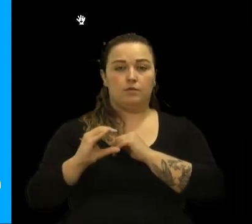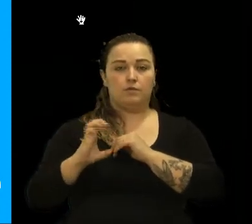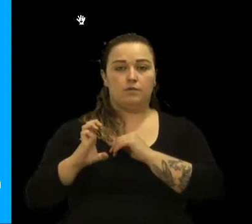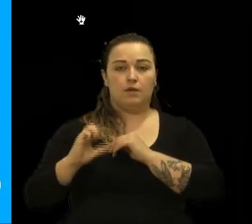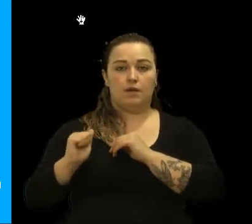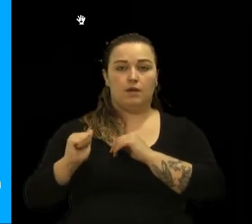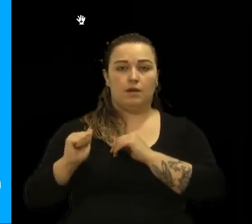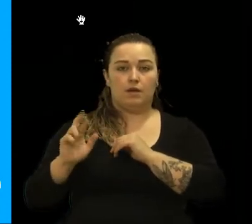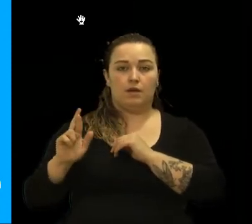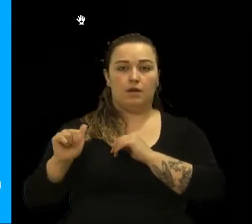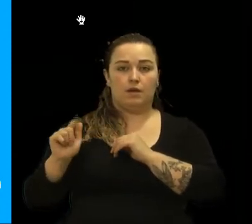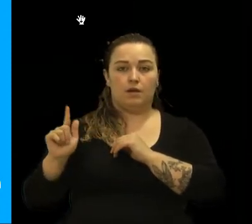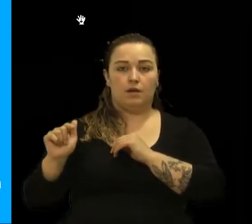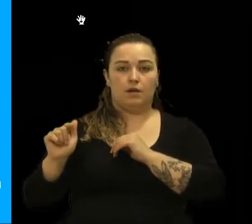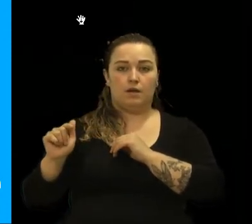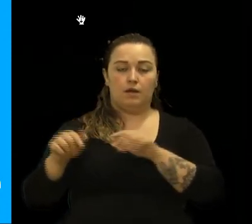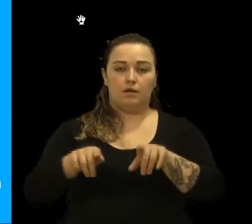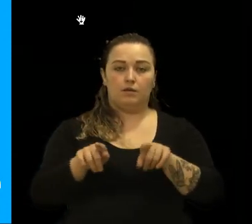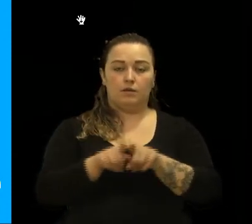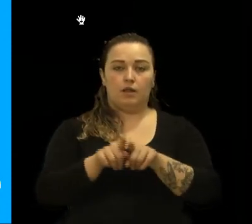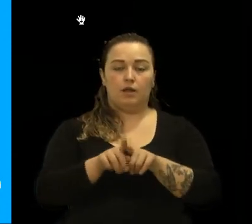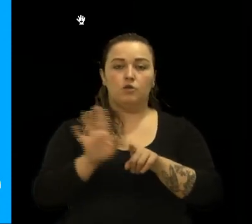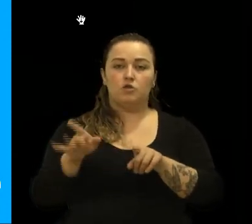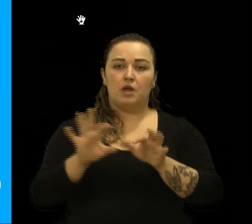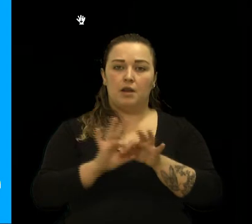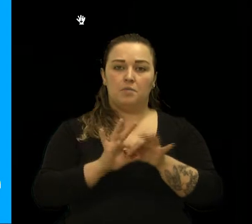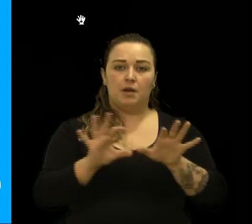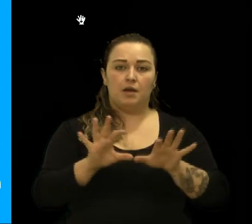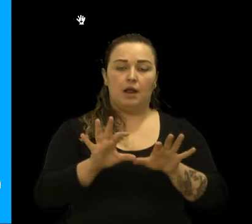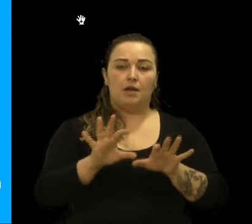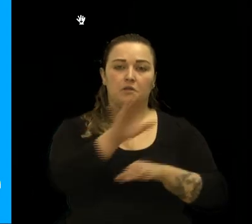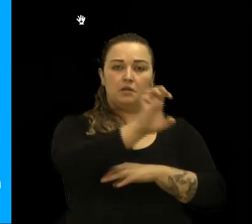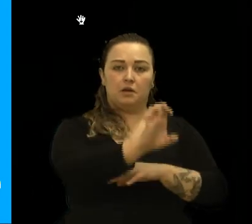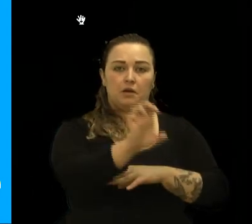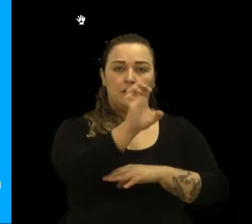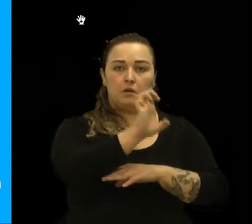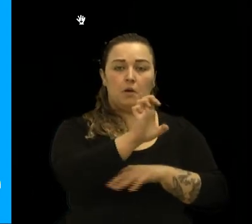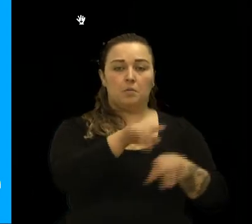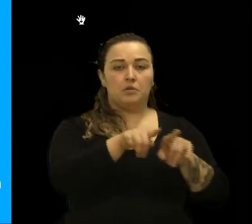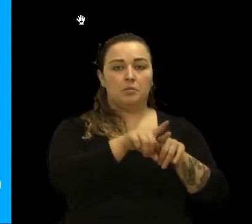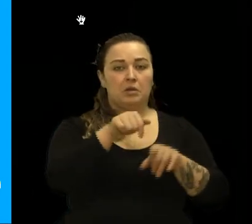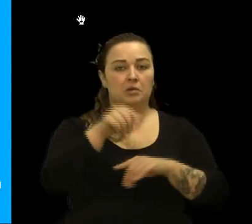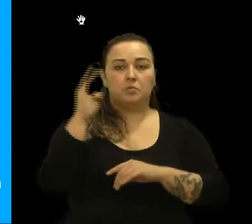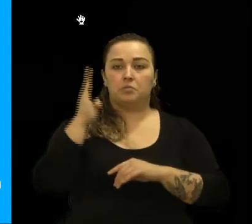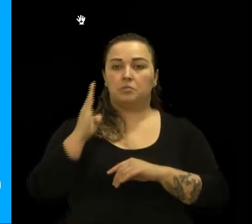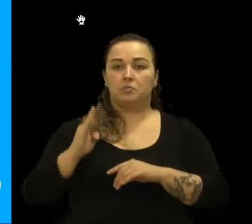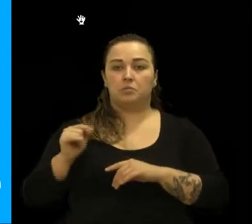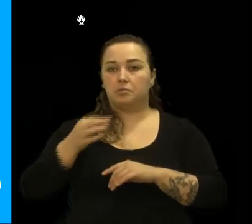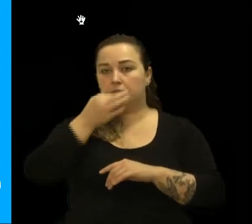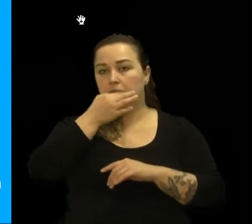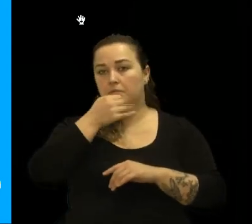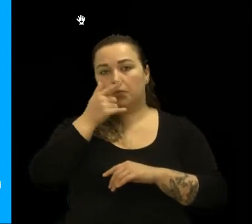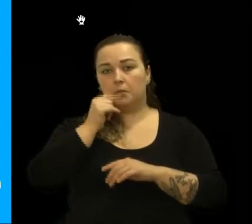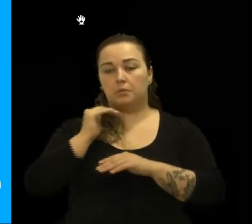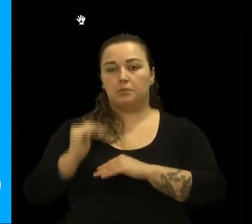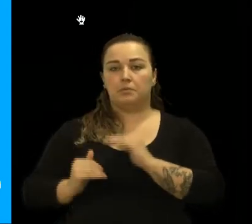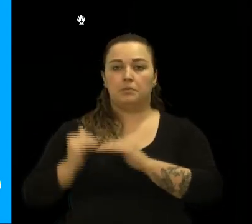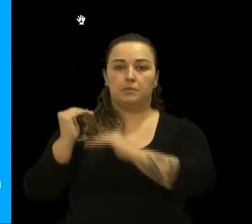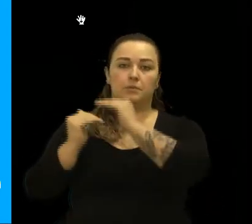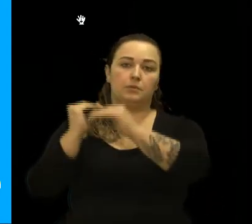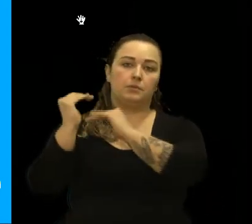comunidade europeia há muitos anos, e aqui a gente não consegue avançar. prata da casa,